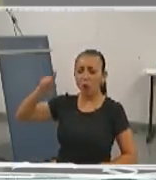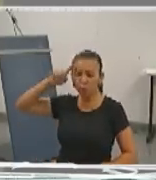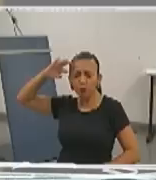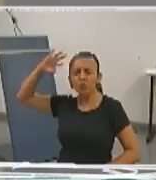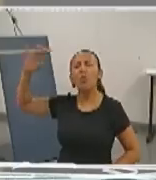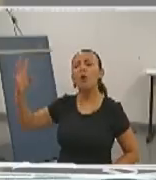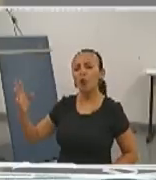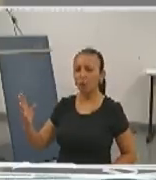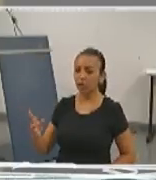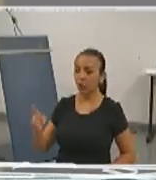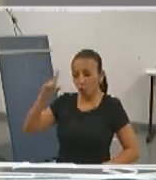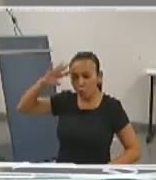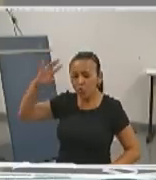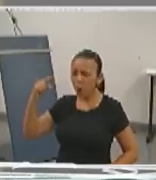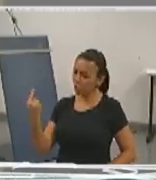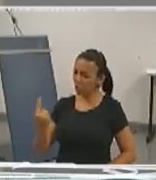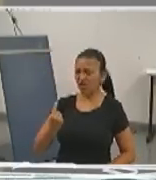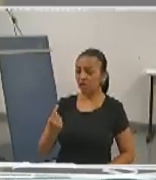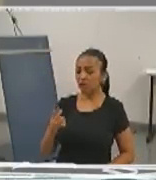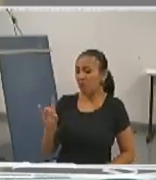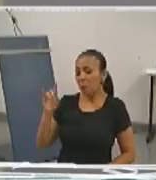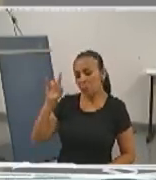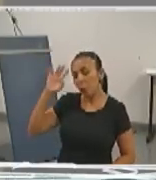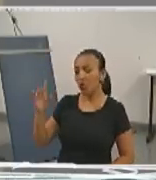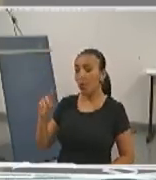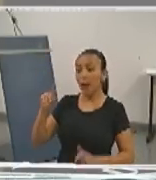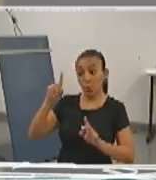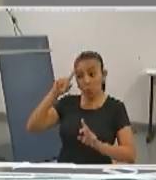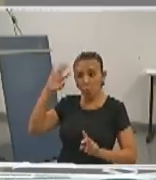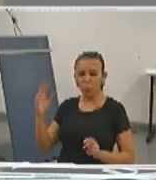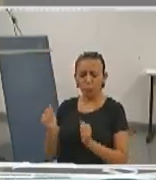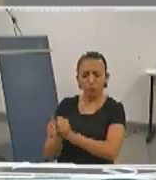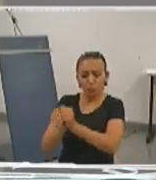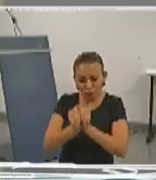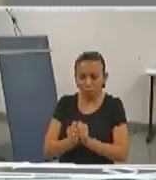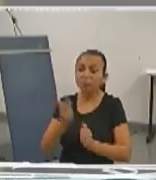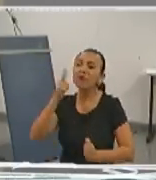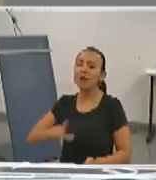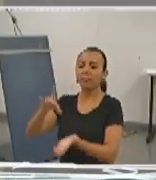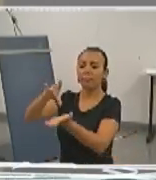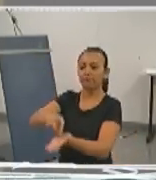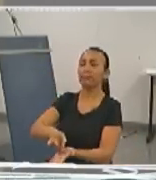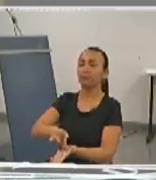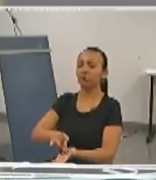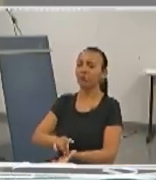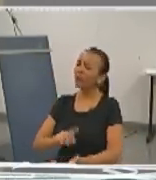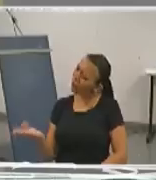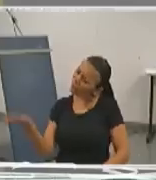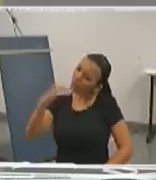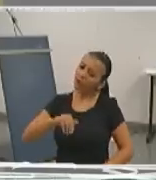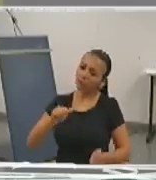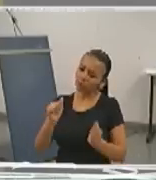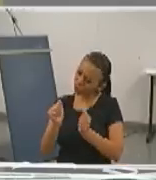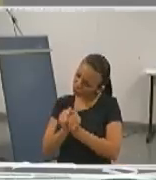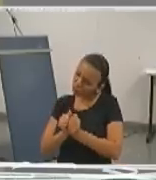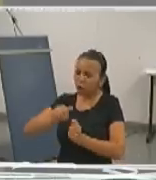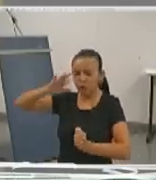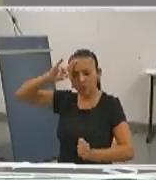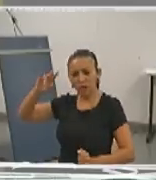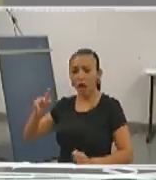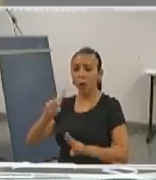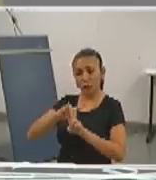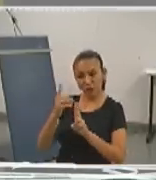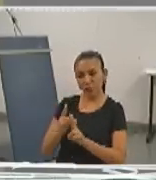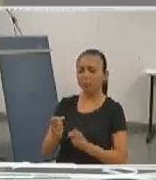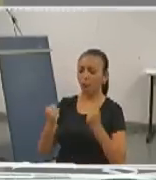sonho. E o sonho que se sonha só é apenas um sonho. E o sonho que se sonha junto é a realidade. Vamos sonhar junto essa universidade forte de novo.